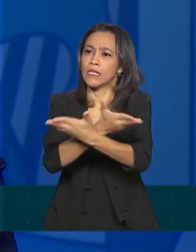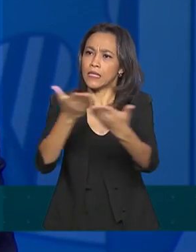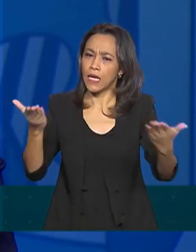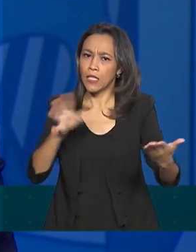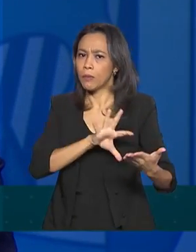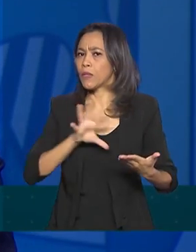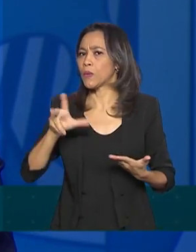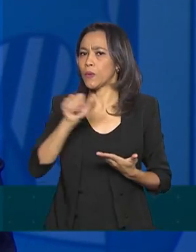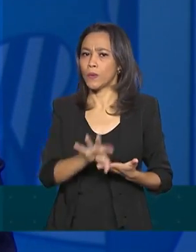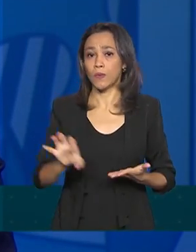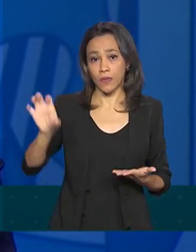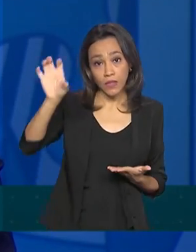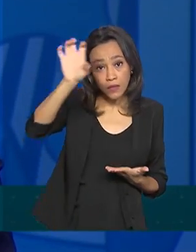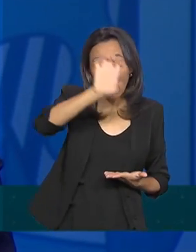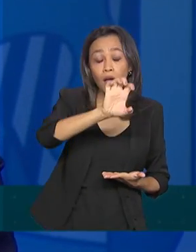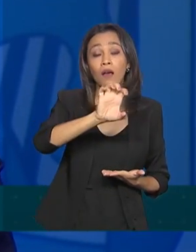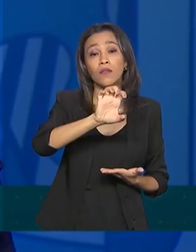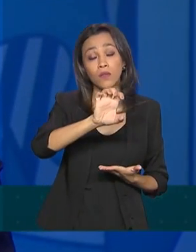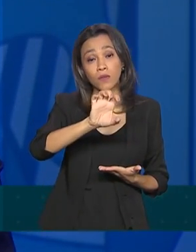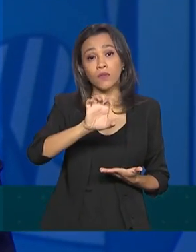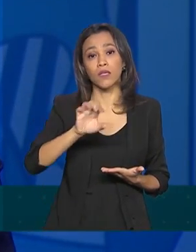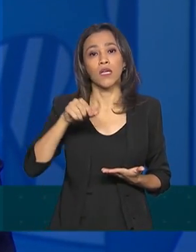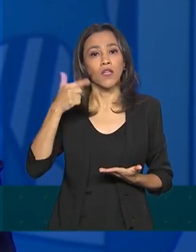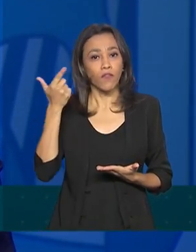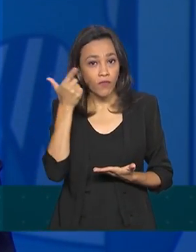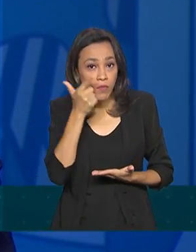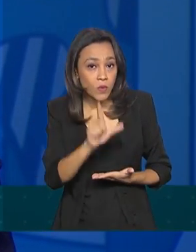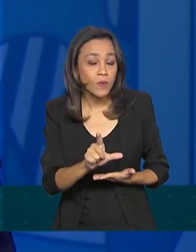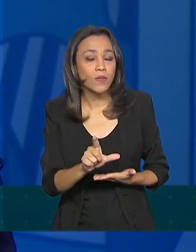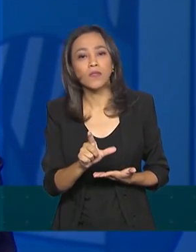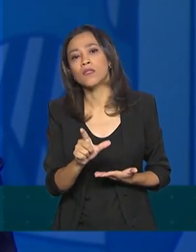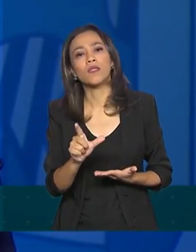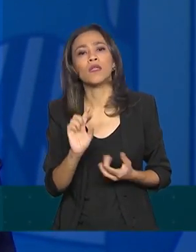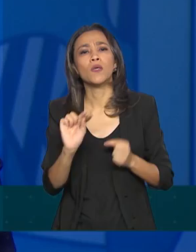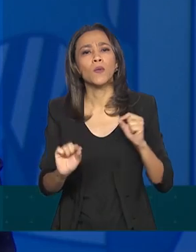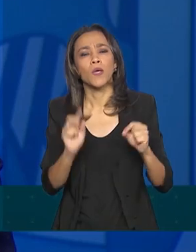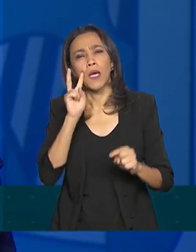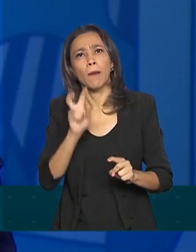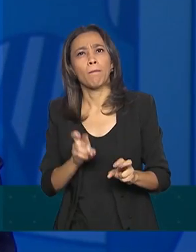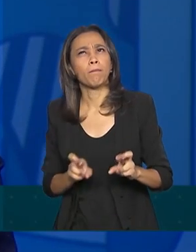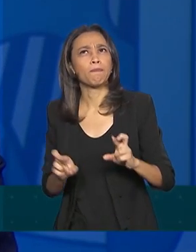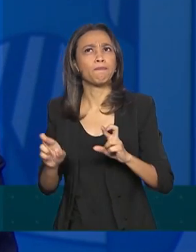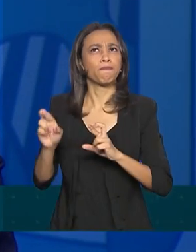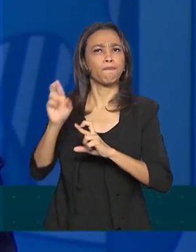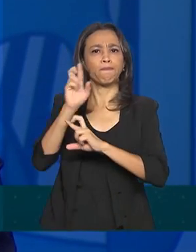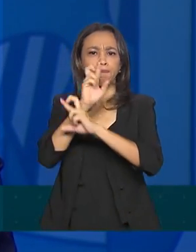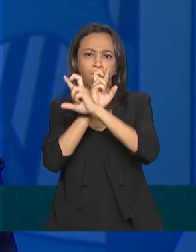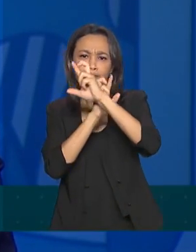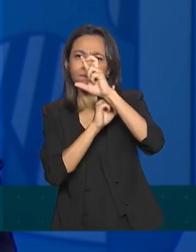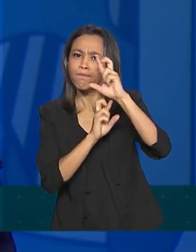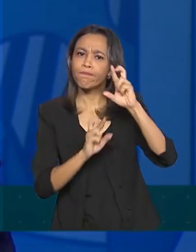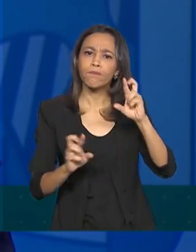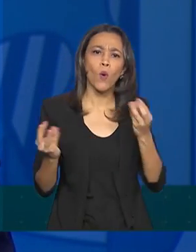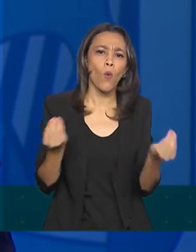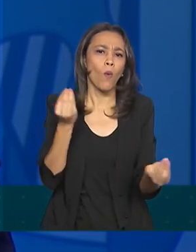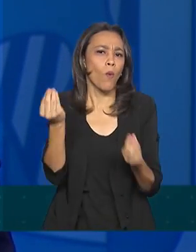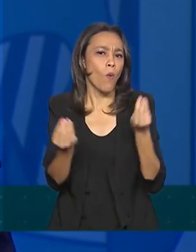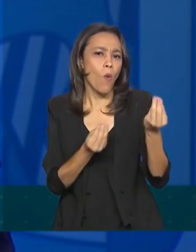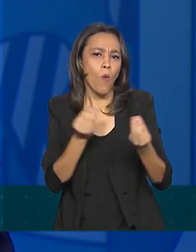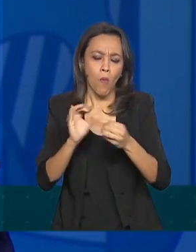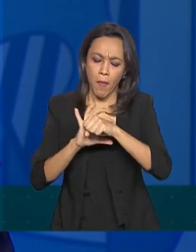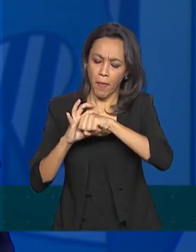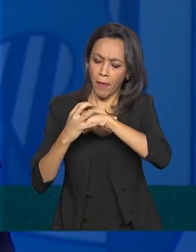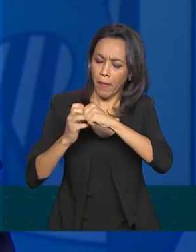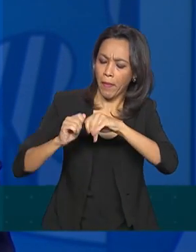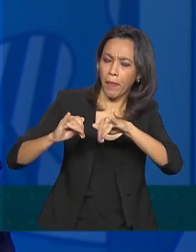estados, a gente vai dar um passo adiante na questão do monitoramento para que, prevendo diferentes